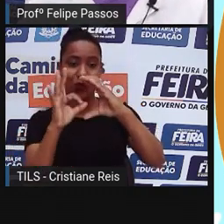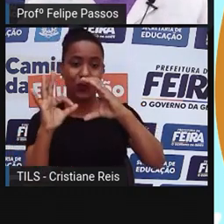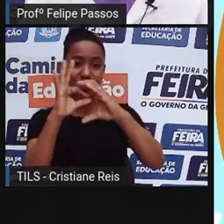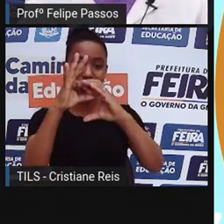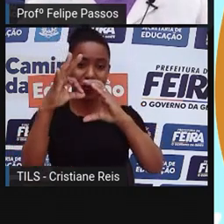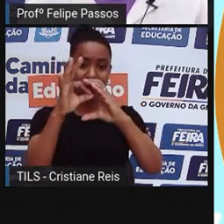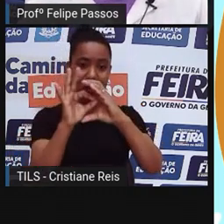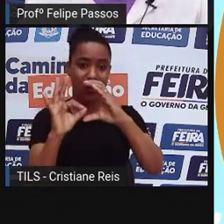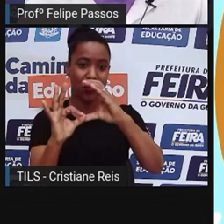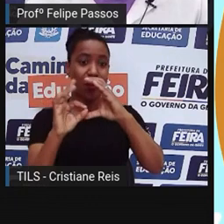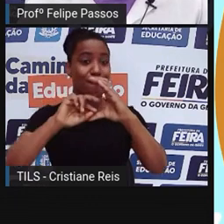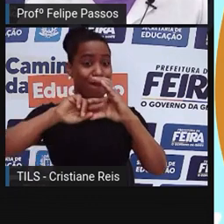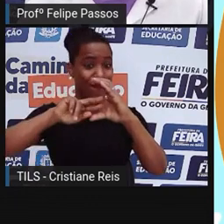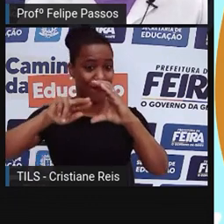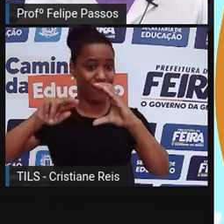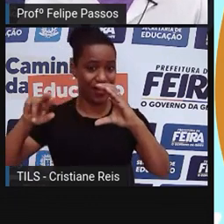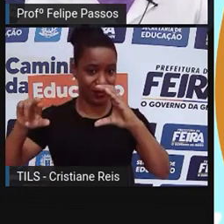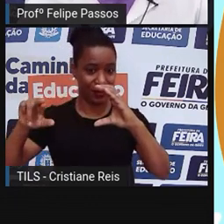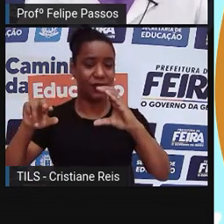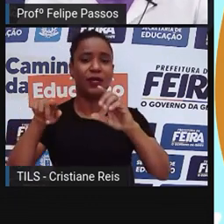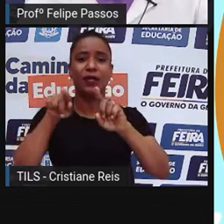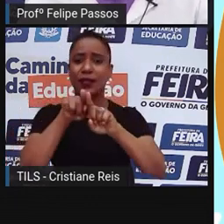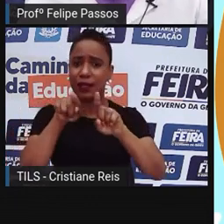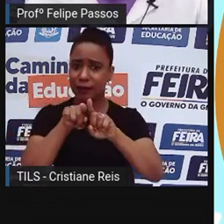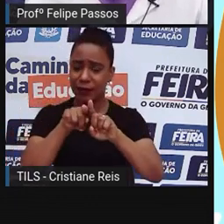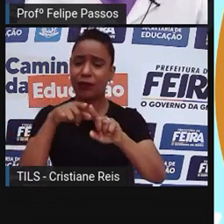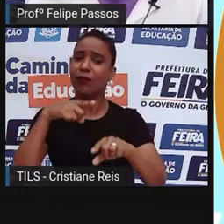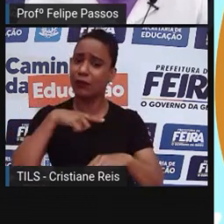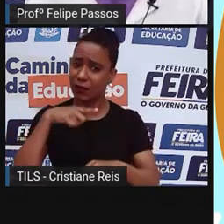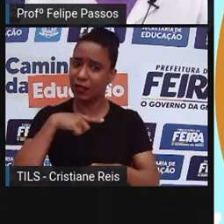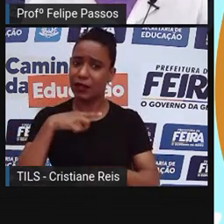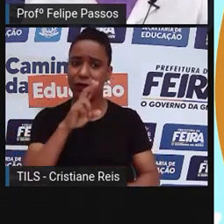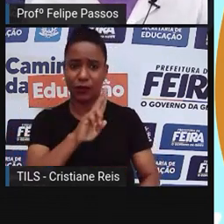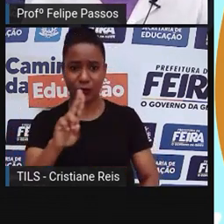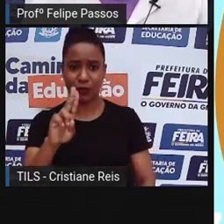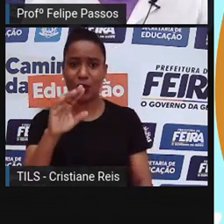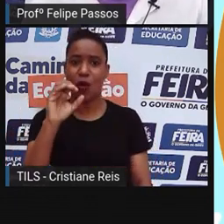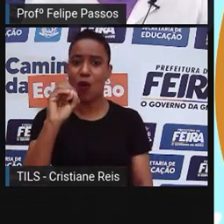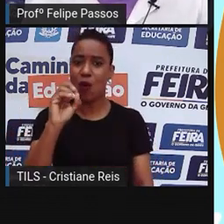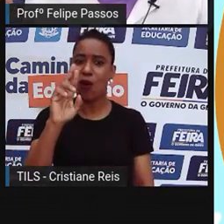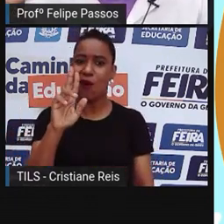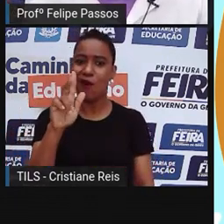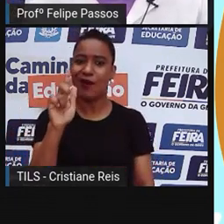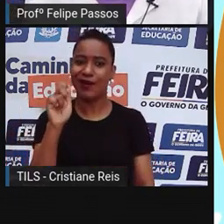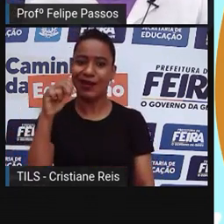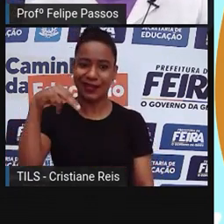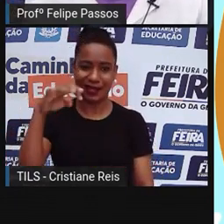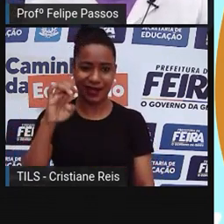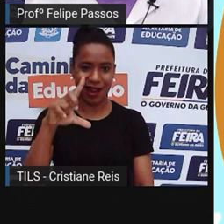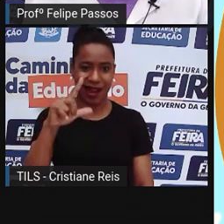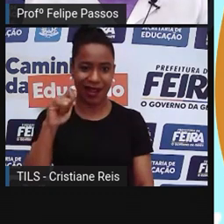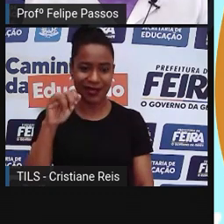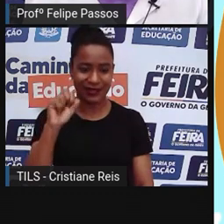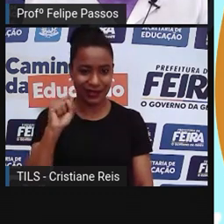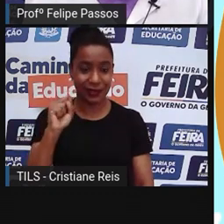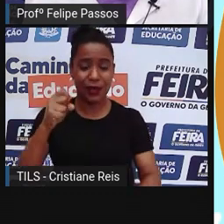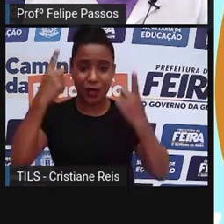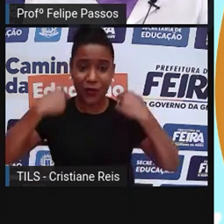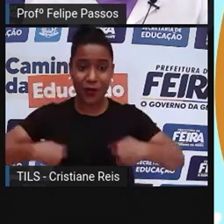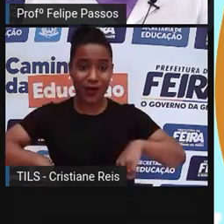E também tem organelas. O nosso corpo não tem órgãos? Que é cérebro, estômago,